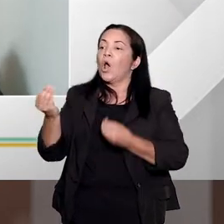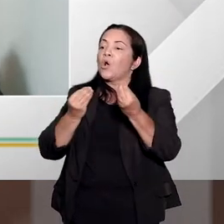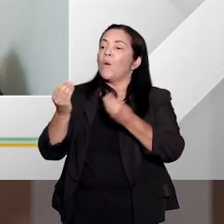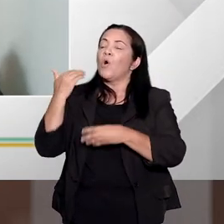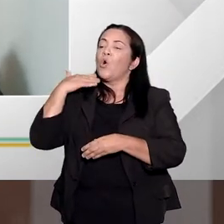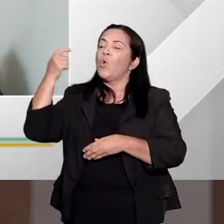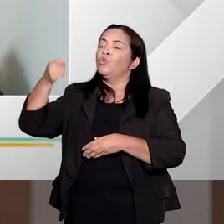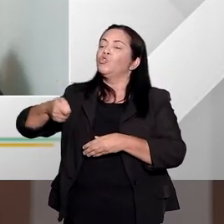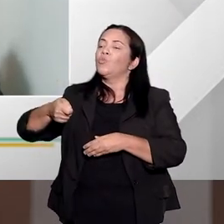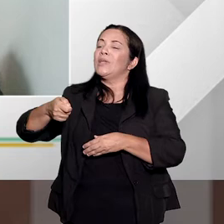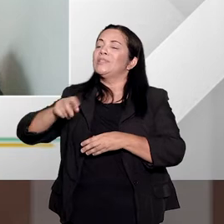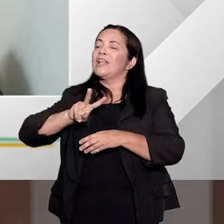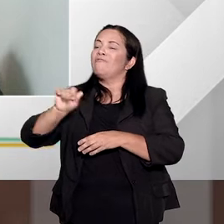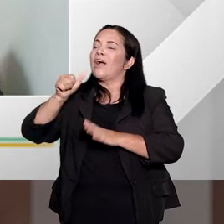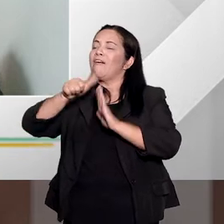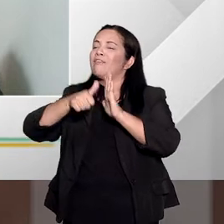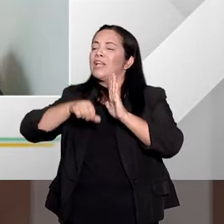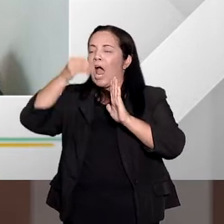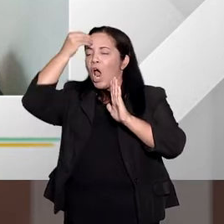valorar a culpabilidade?